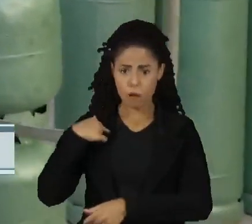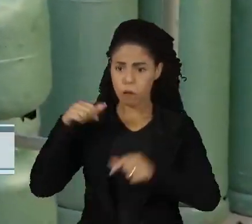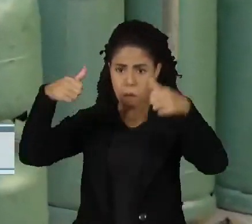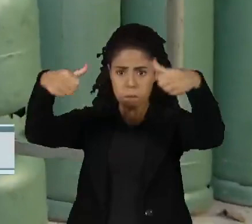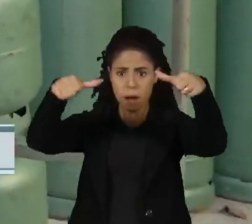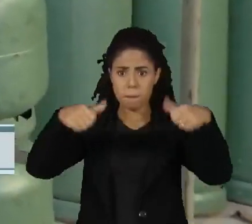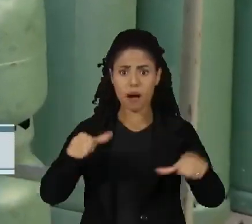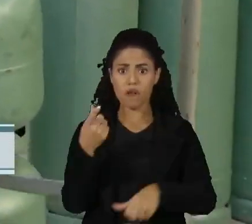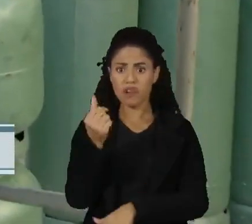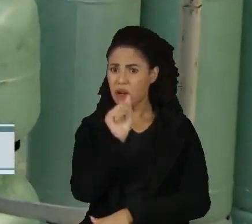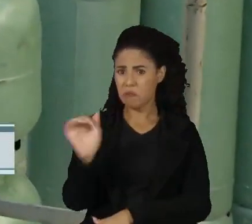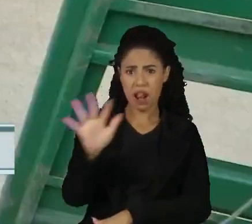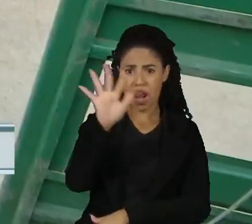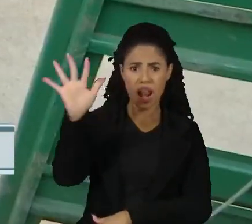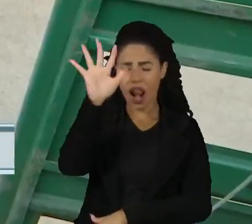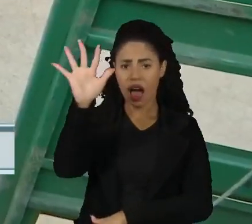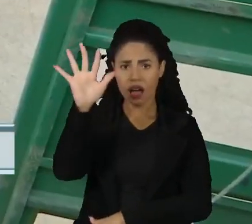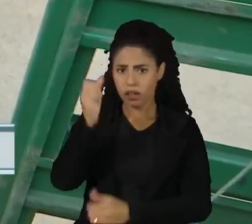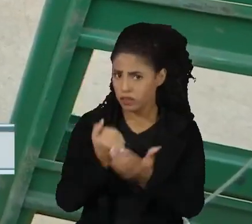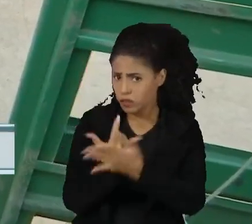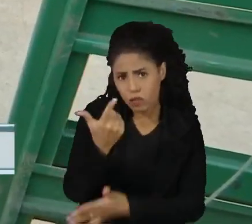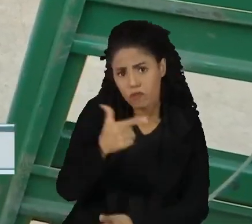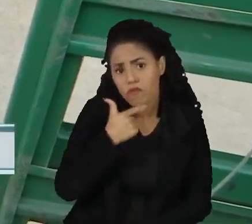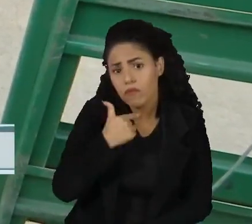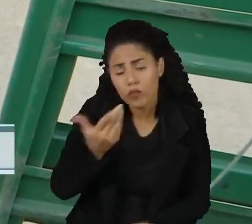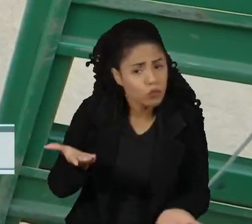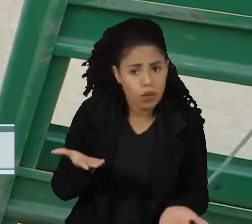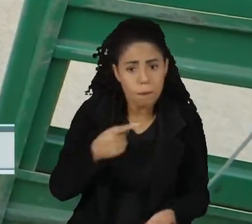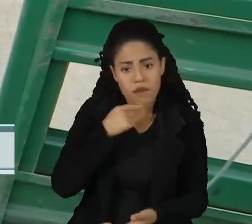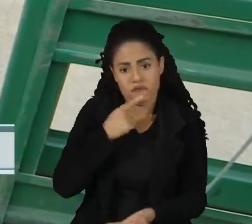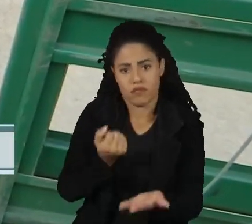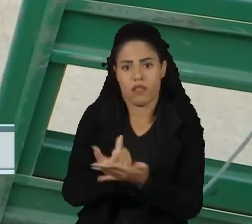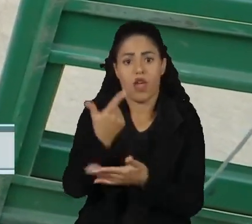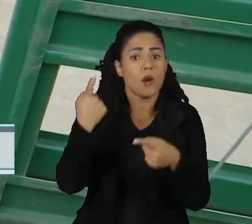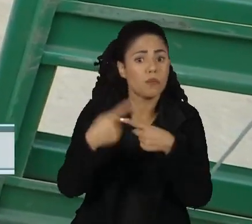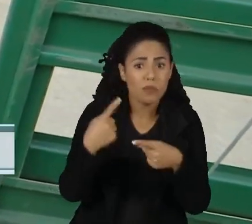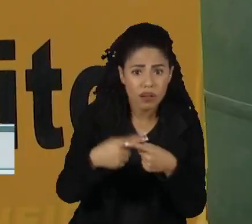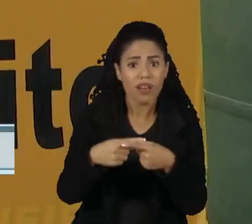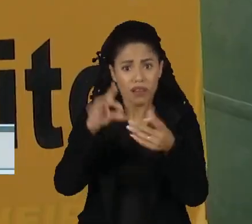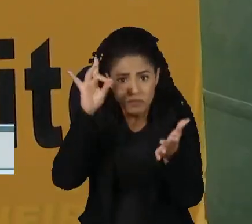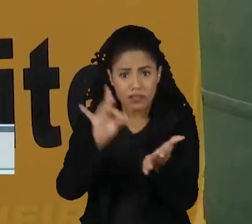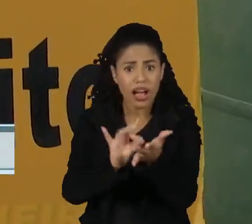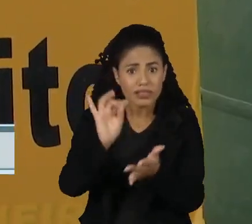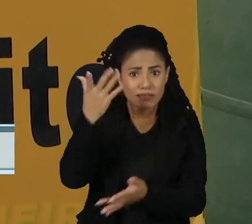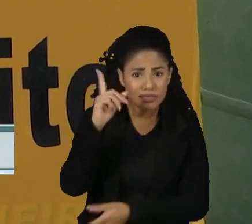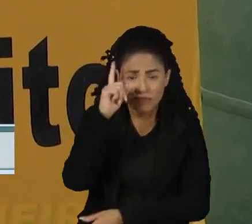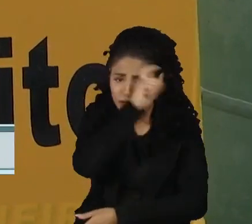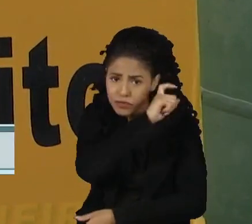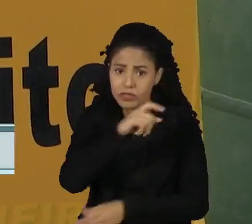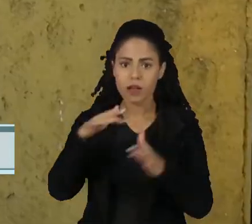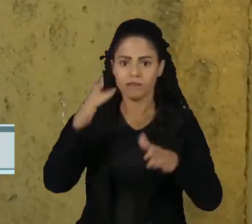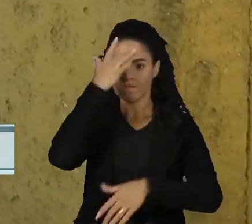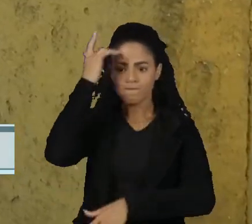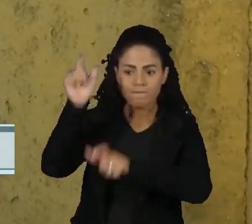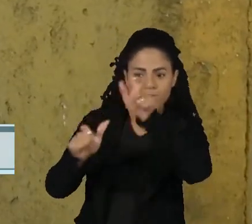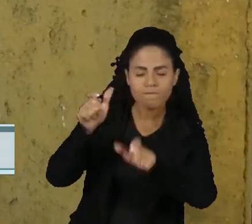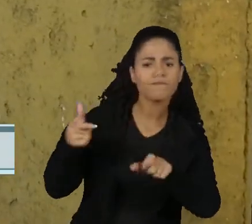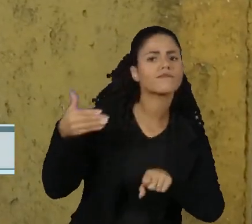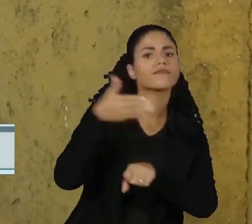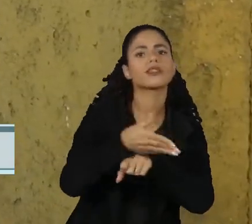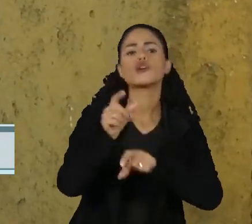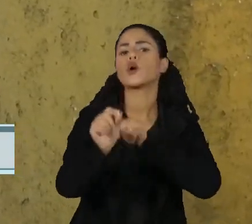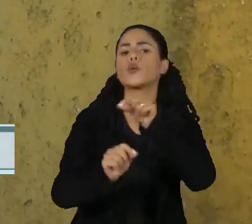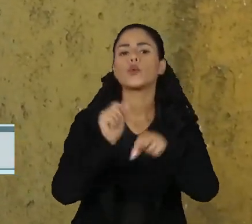acima do normal, eu não vou conseguir vender porque eu sei que a situação não está boa para o país. Para o consumidor, o jeito é